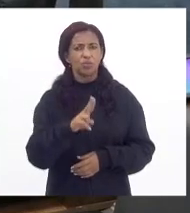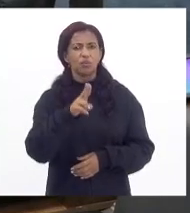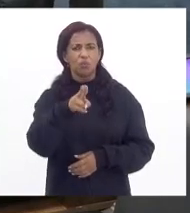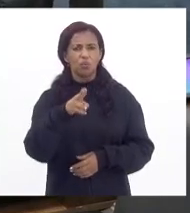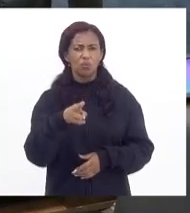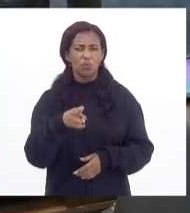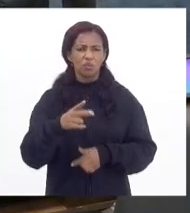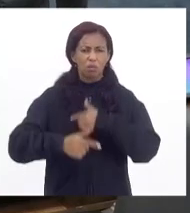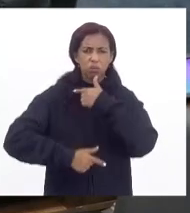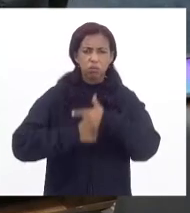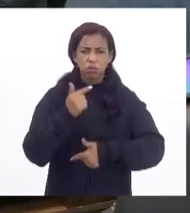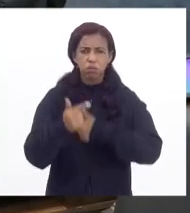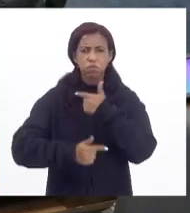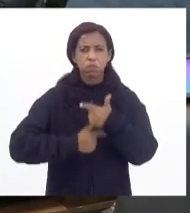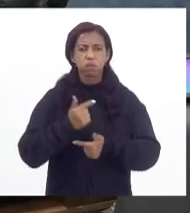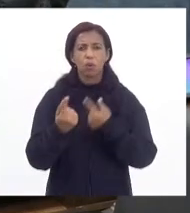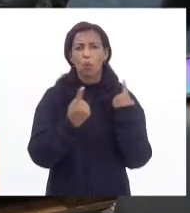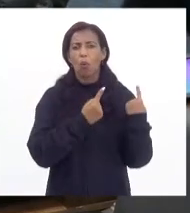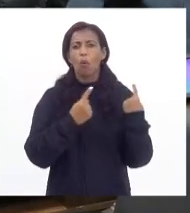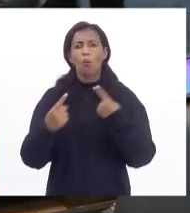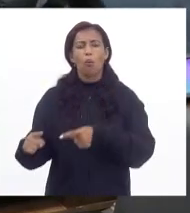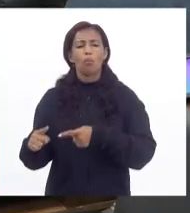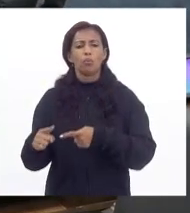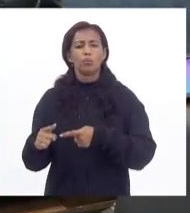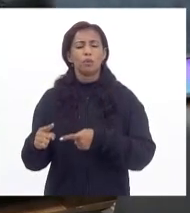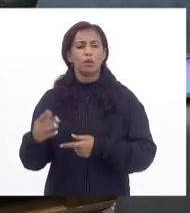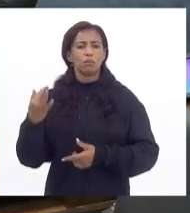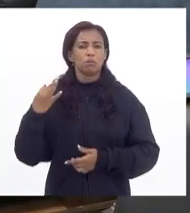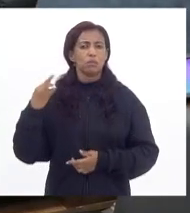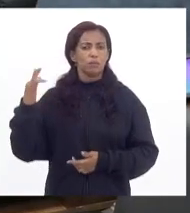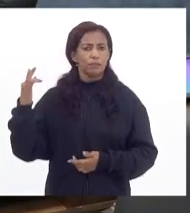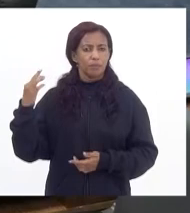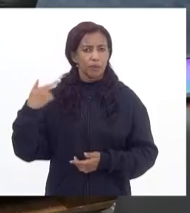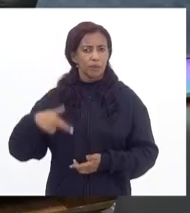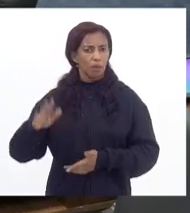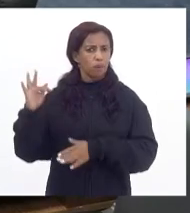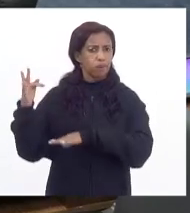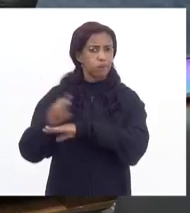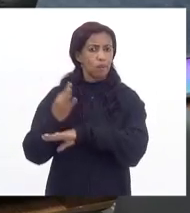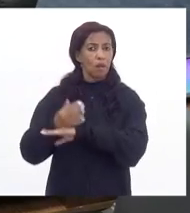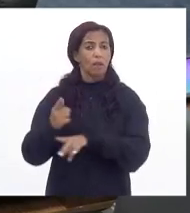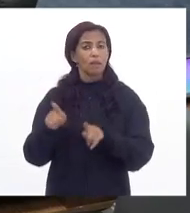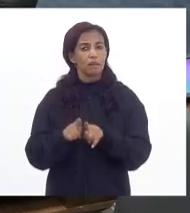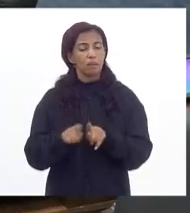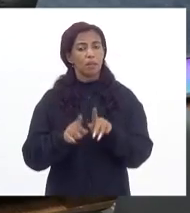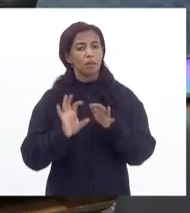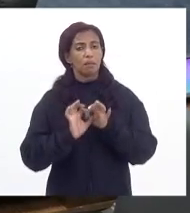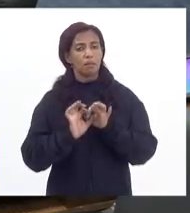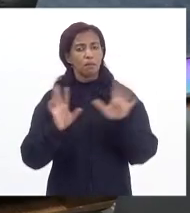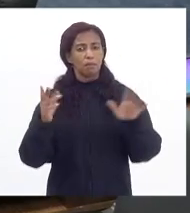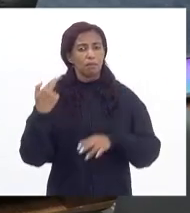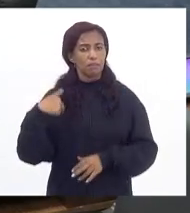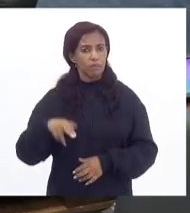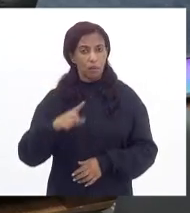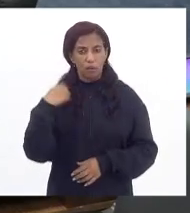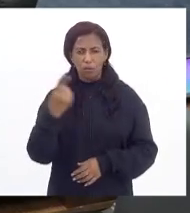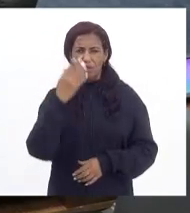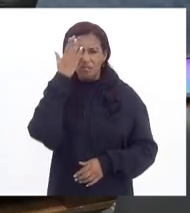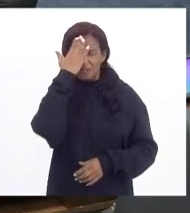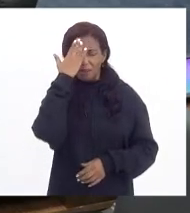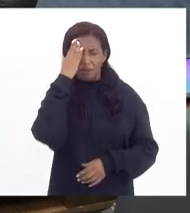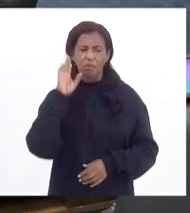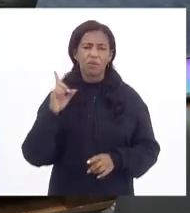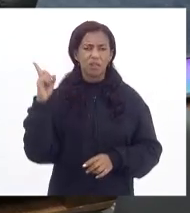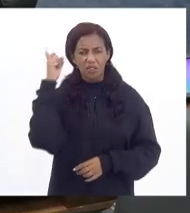combatente contra a intolerância religiosa e pela liberdade religiosa. Nós sabemos que é muito